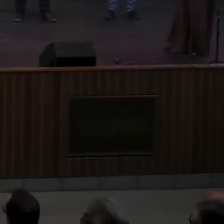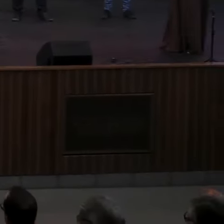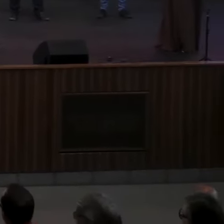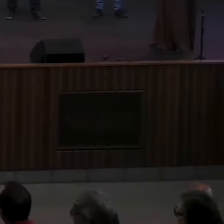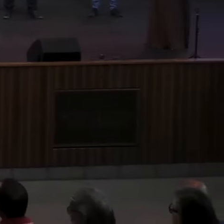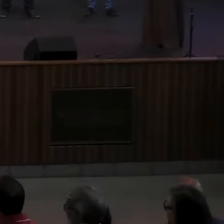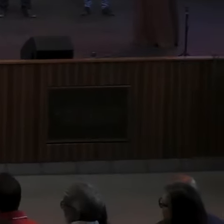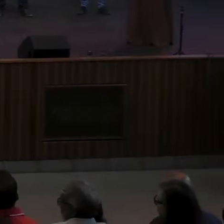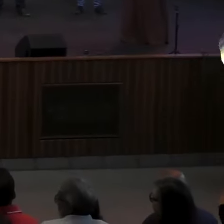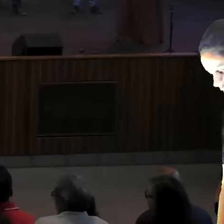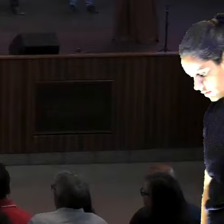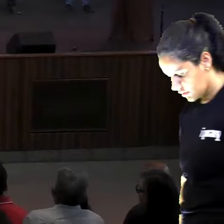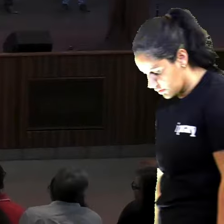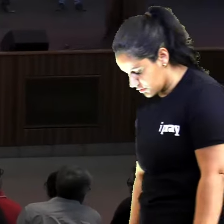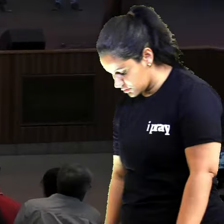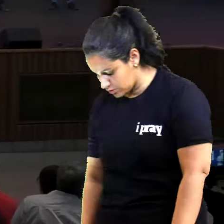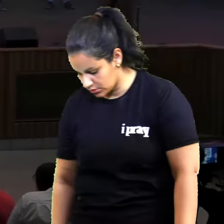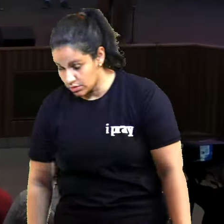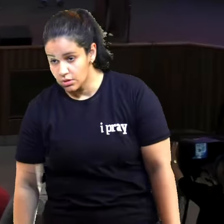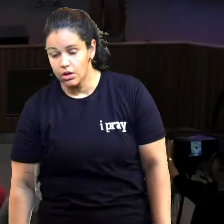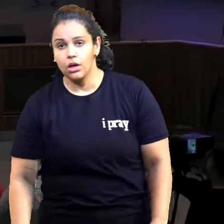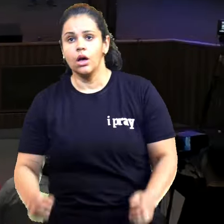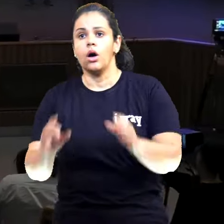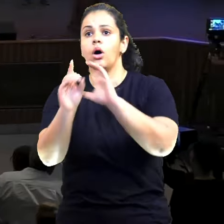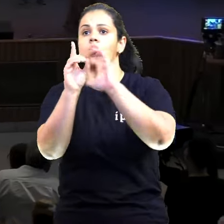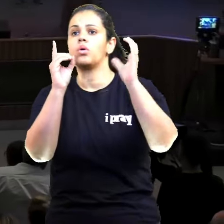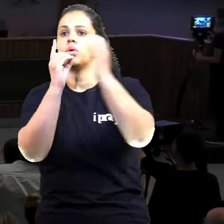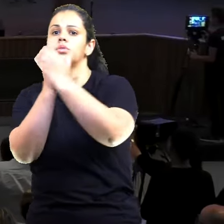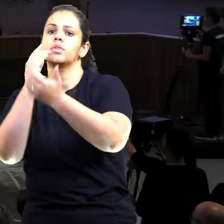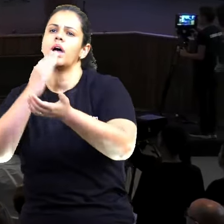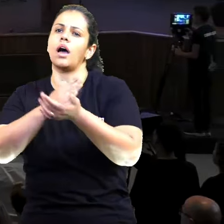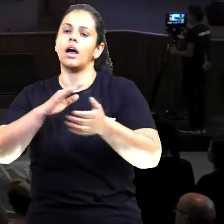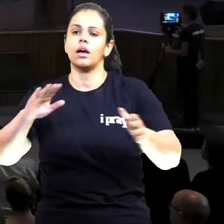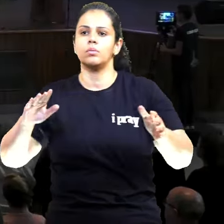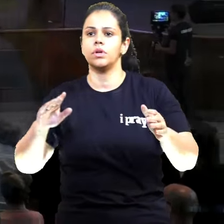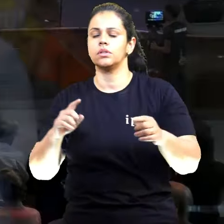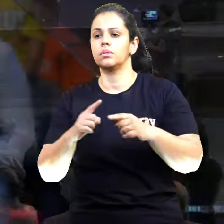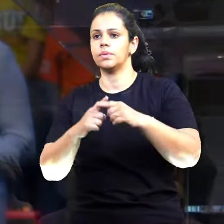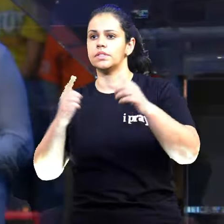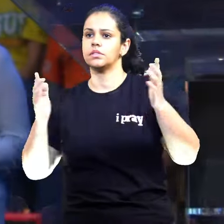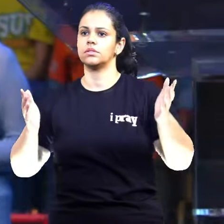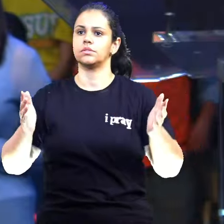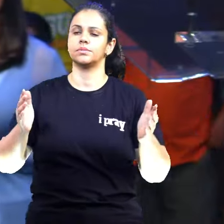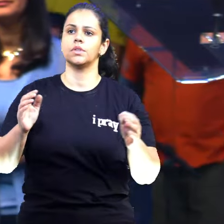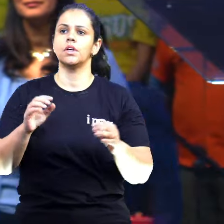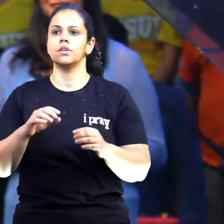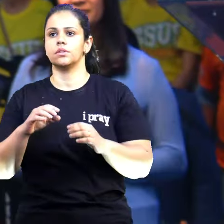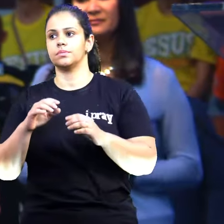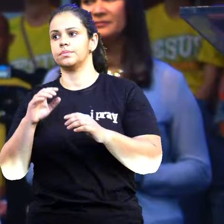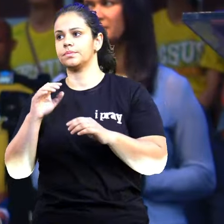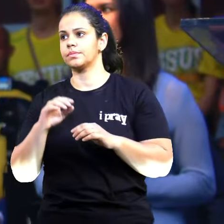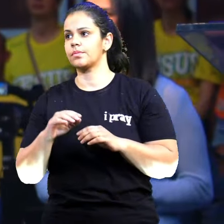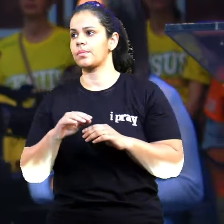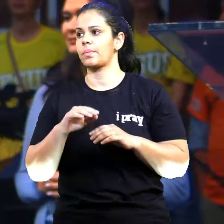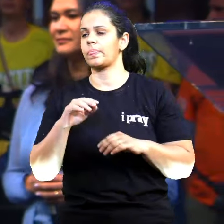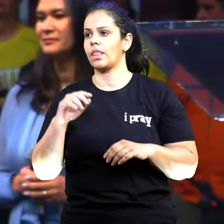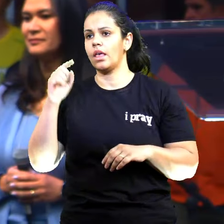já está encerrando esse culto, mas presta atenção, abaixa a música um pouquinho, presta atenção.